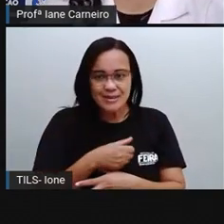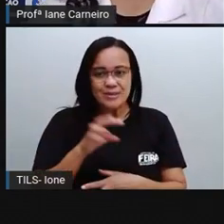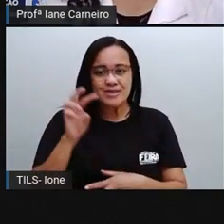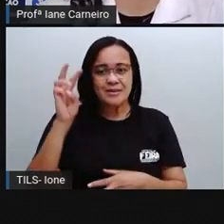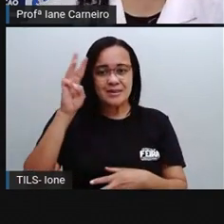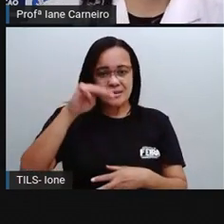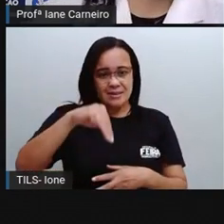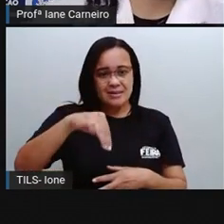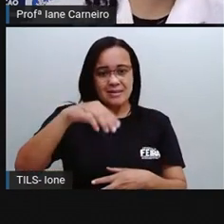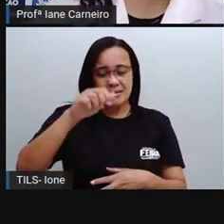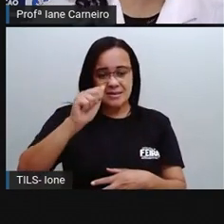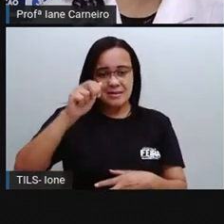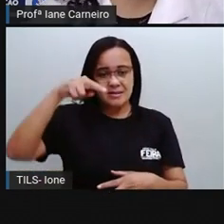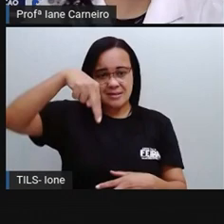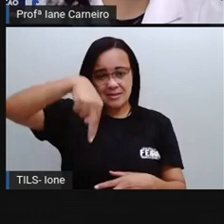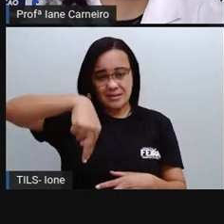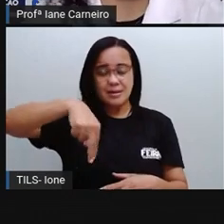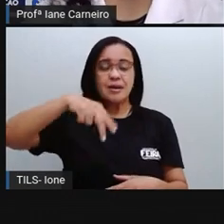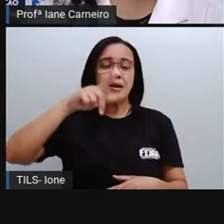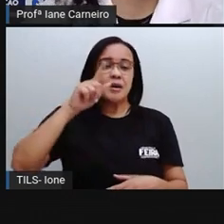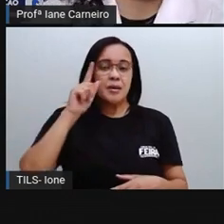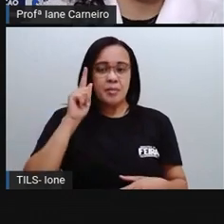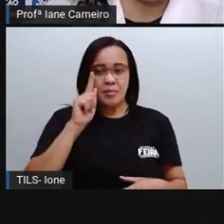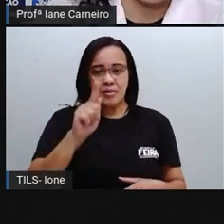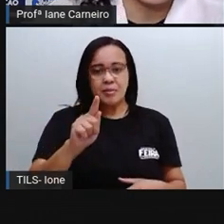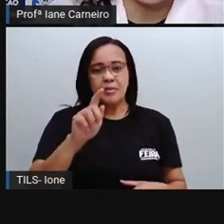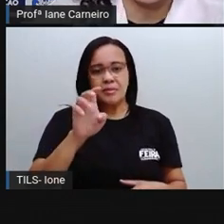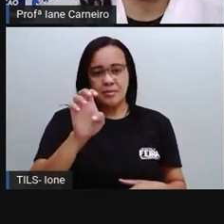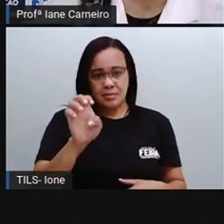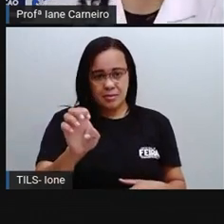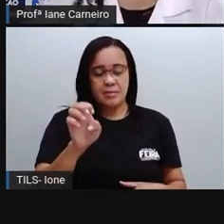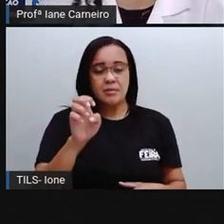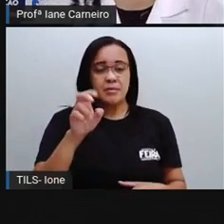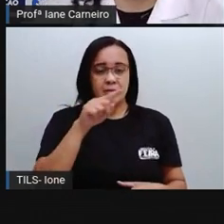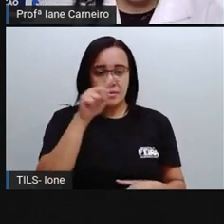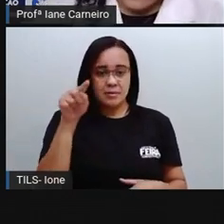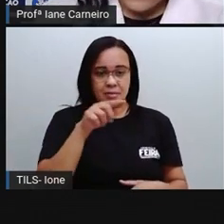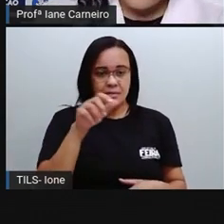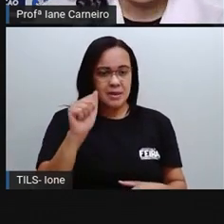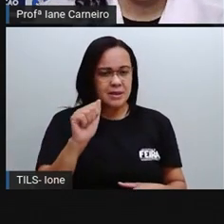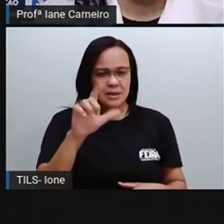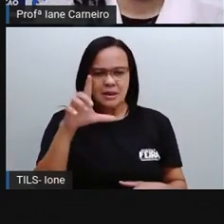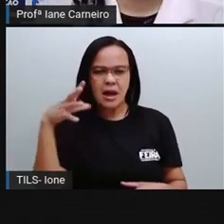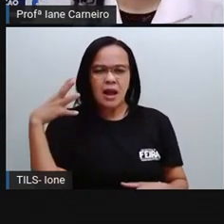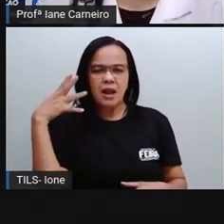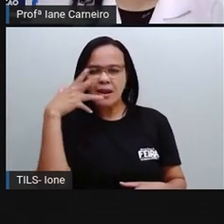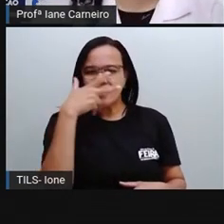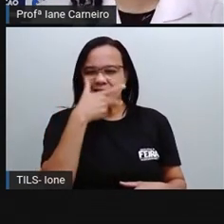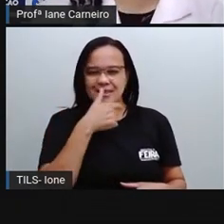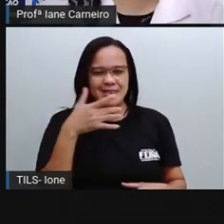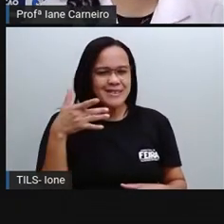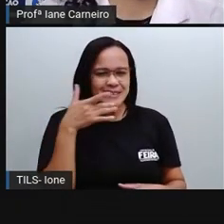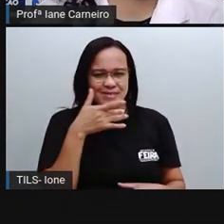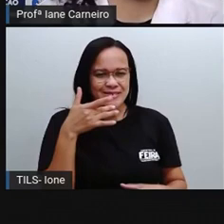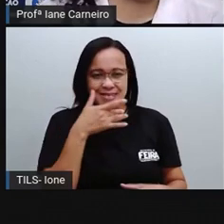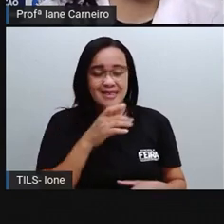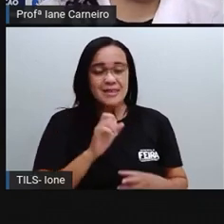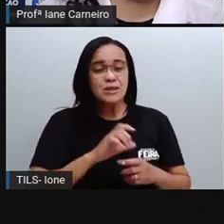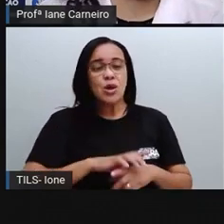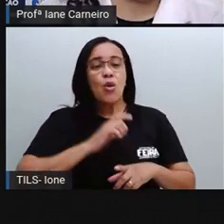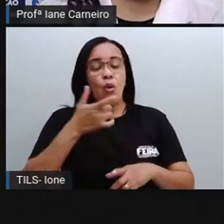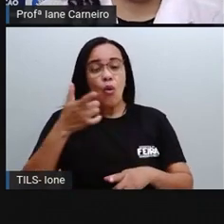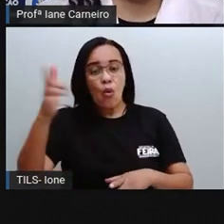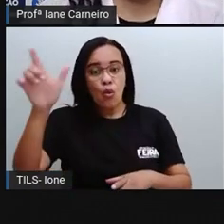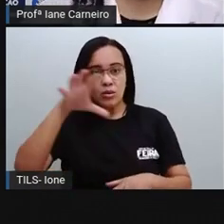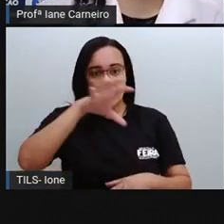faz fronteira entre Bahia e Sergipe. Olha só que lugar lindo, delicioso, né? Outra região que a Pró trouxe,